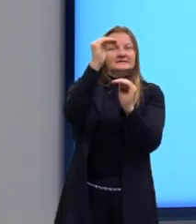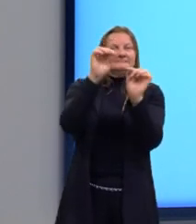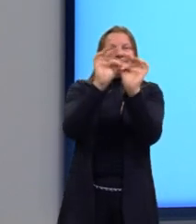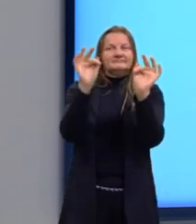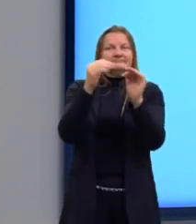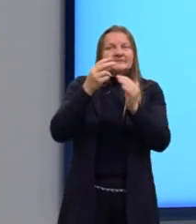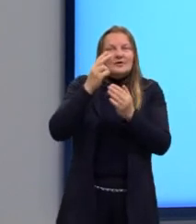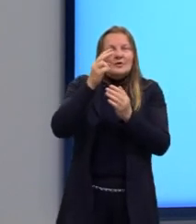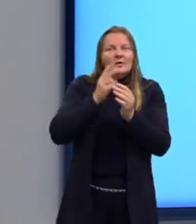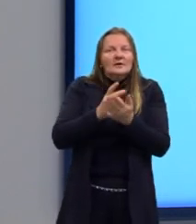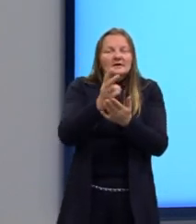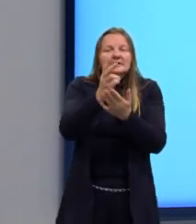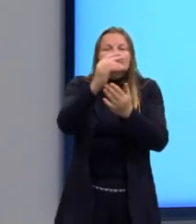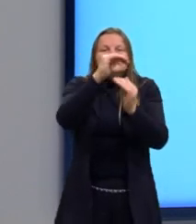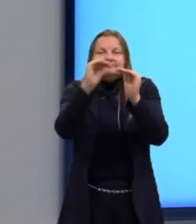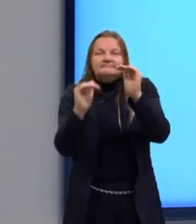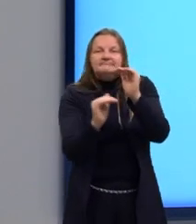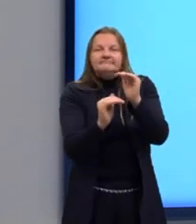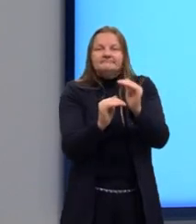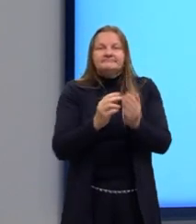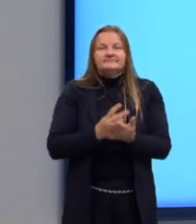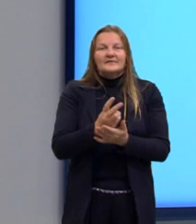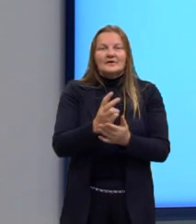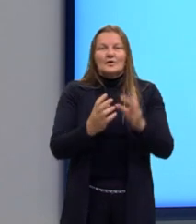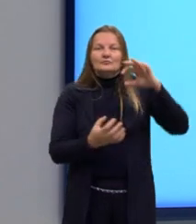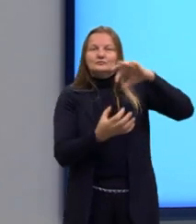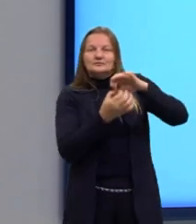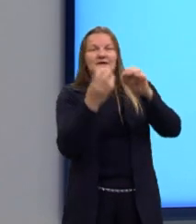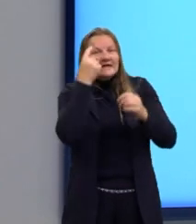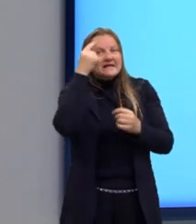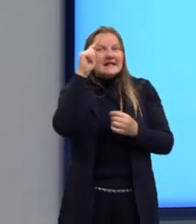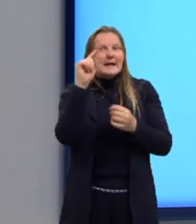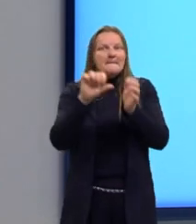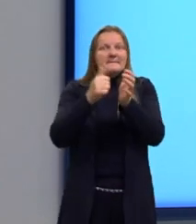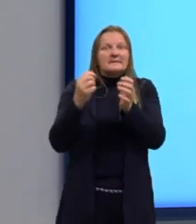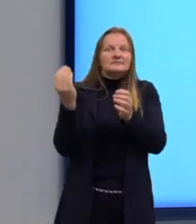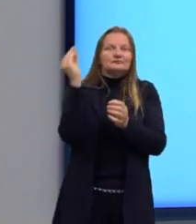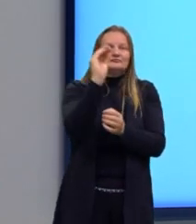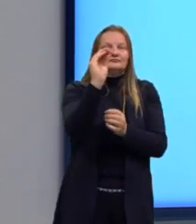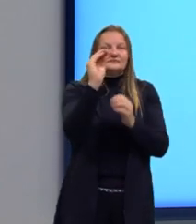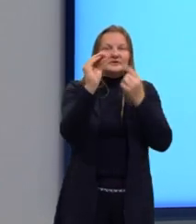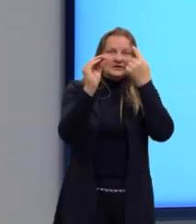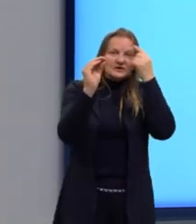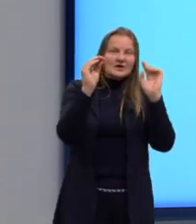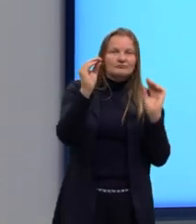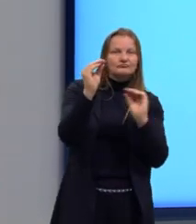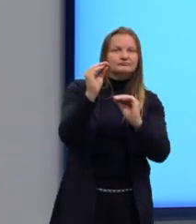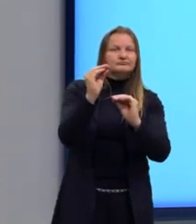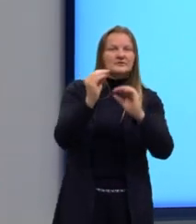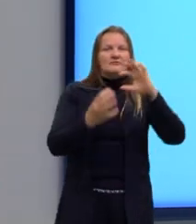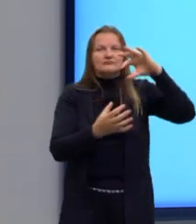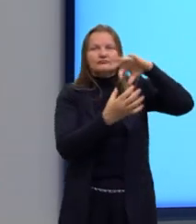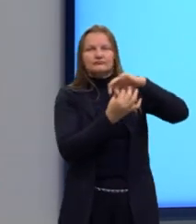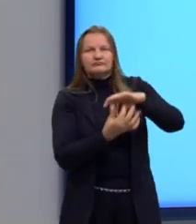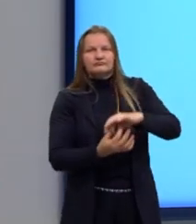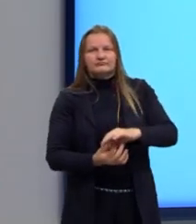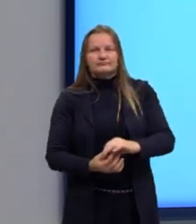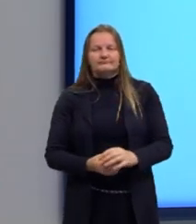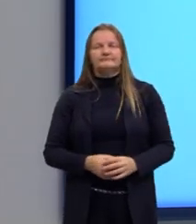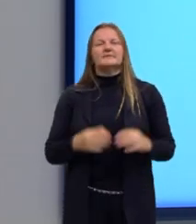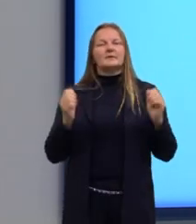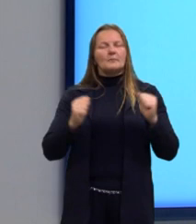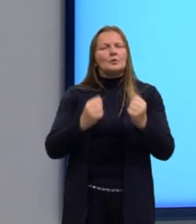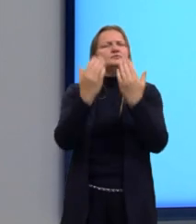continuando, dando continuidade àquela ideia que eu já comecei anteriormente. Elas podem fazer